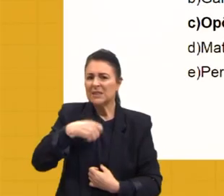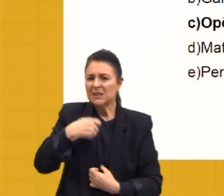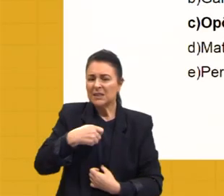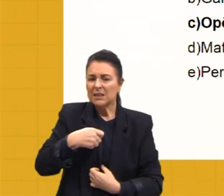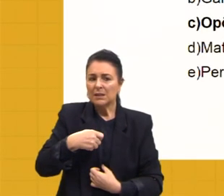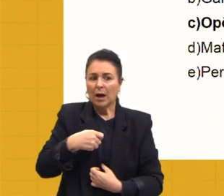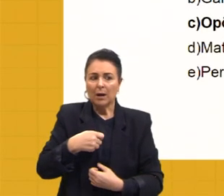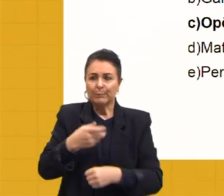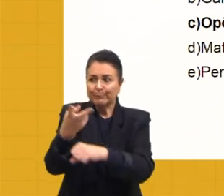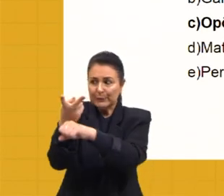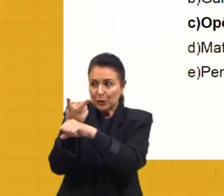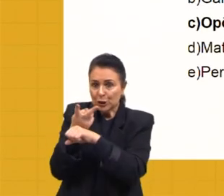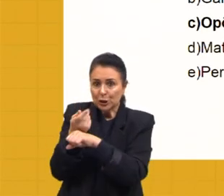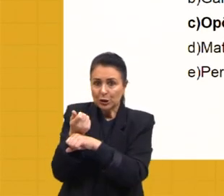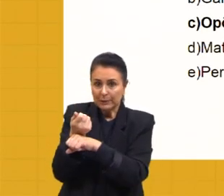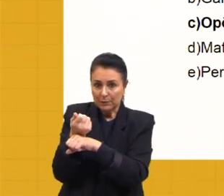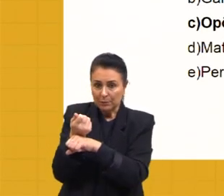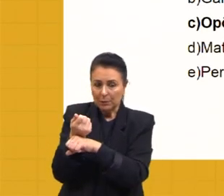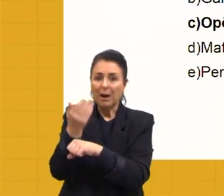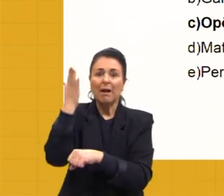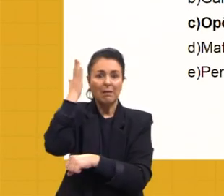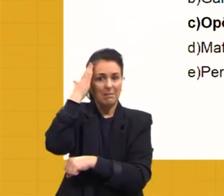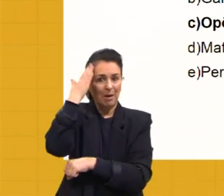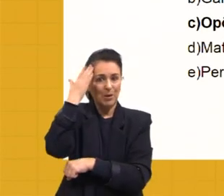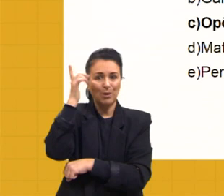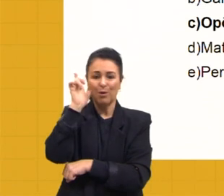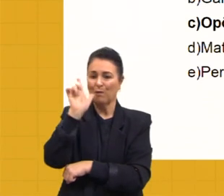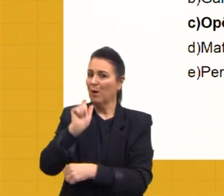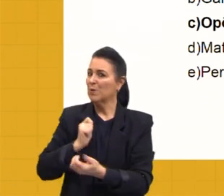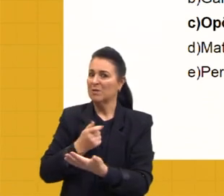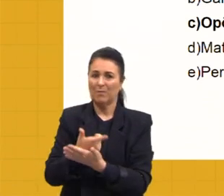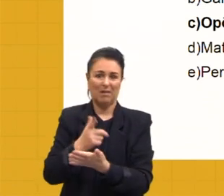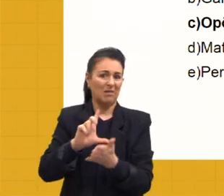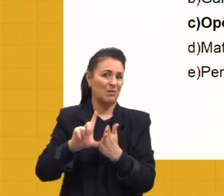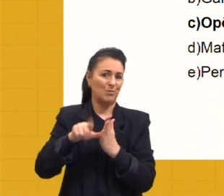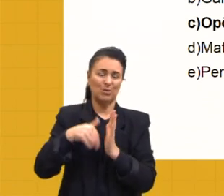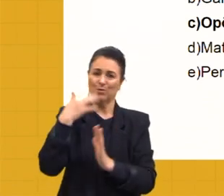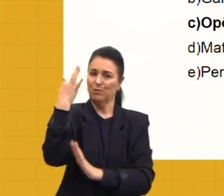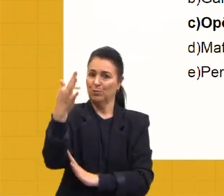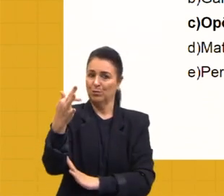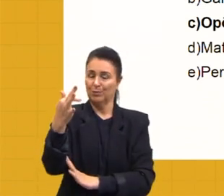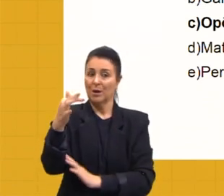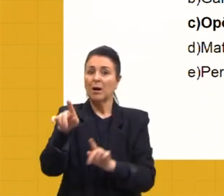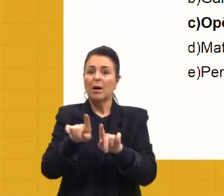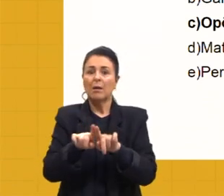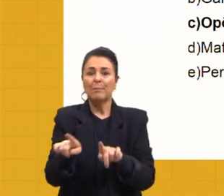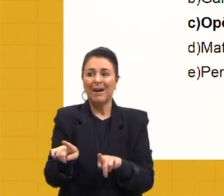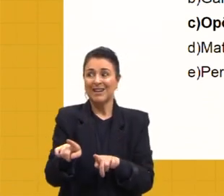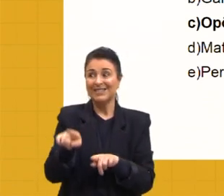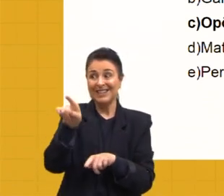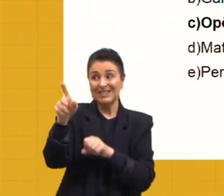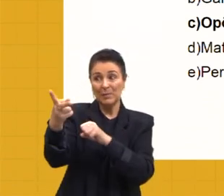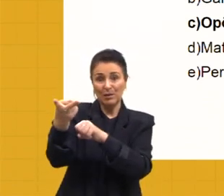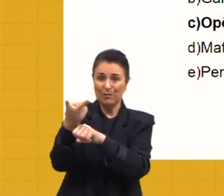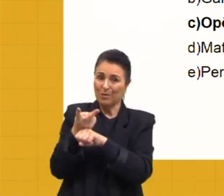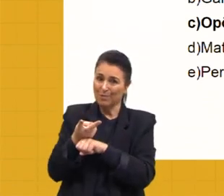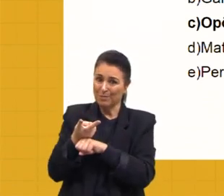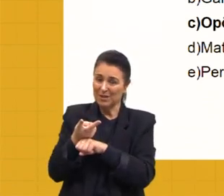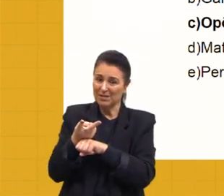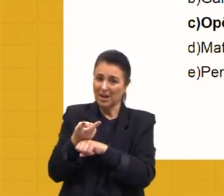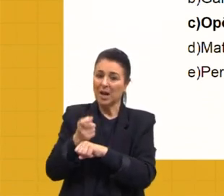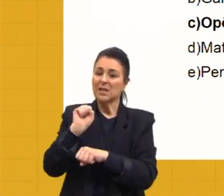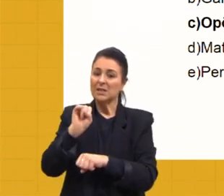pedir dinheiro emprestado, sabe muito bem que não poderá pagar, mas também que não lhe emprestarão nada se não promover